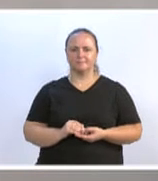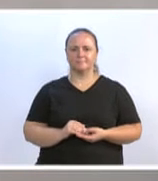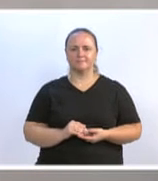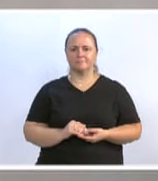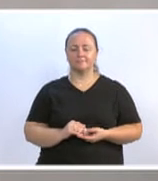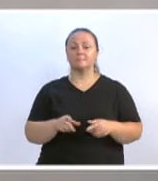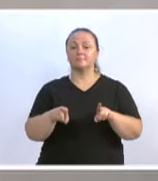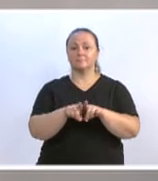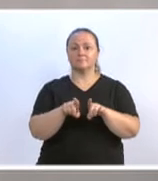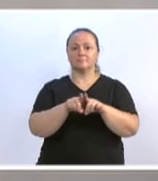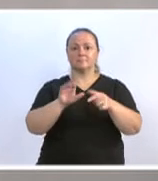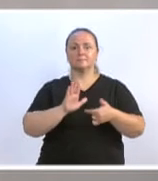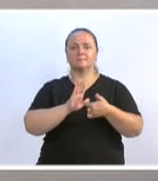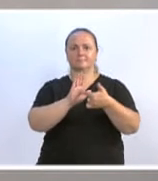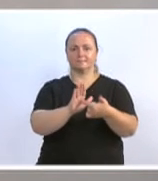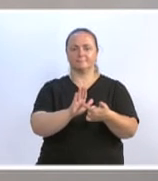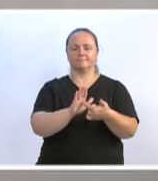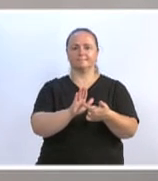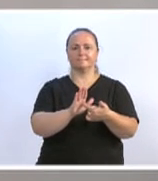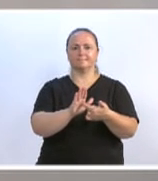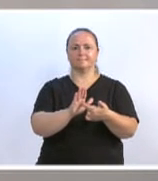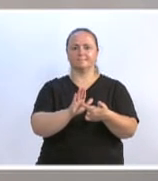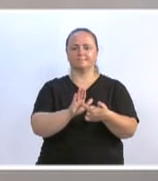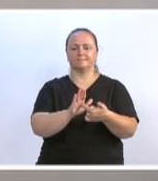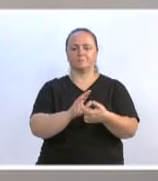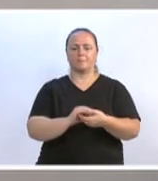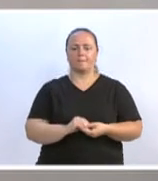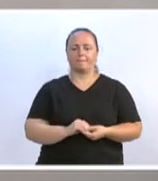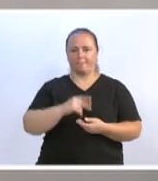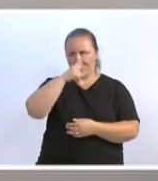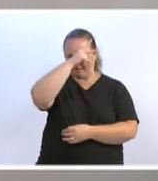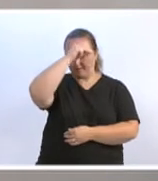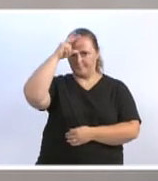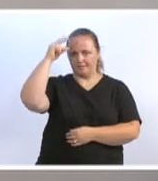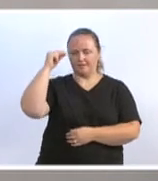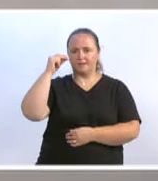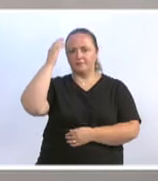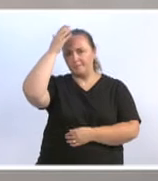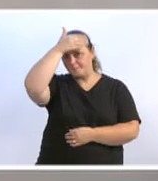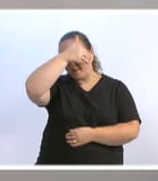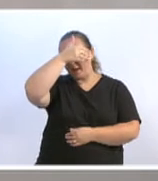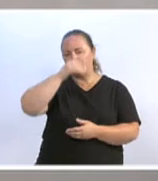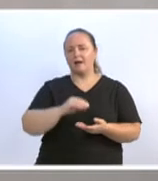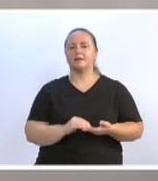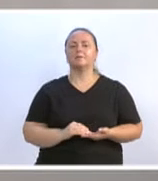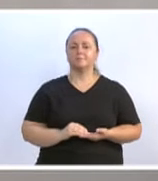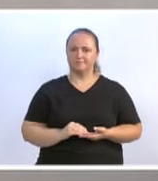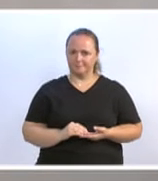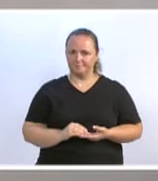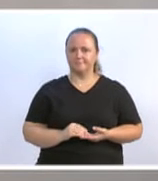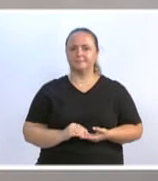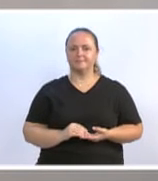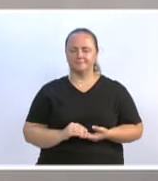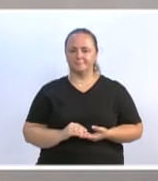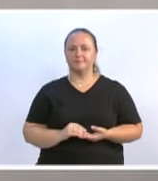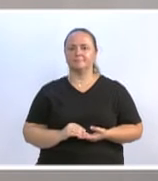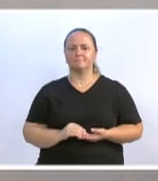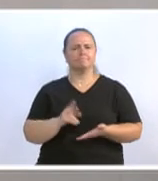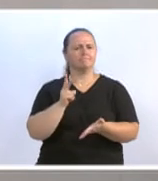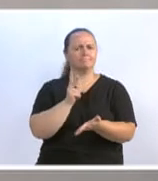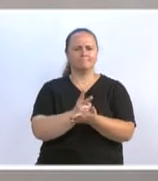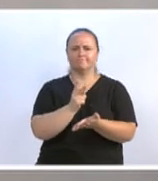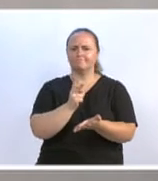Destacar o perfil do prefeito Mário, exemplo do ex-prefeito Napoleão Bernardes, sempre